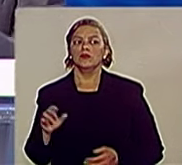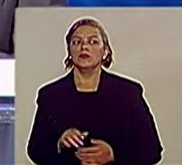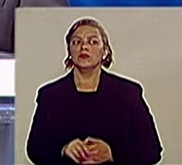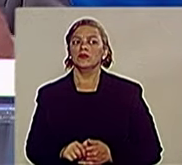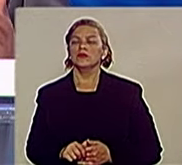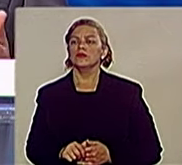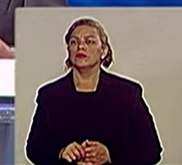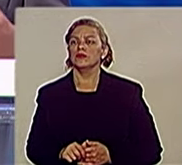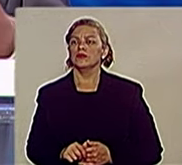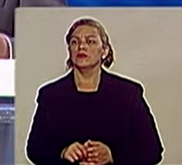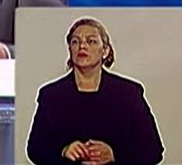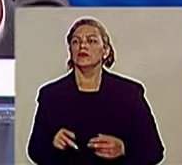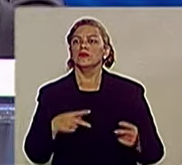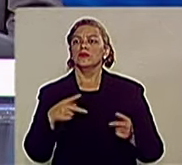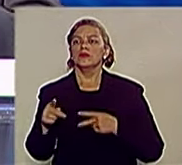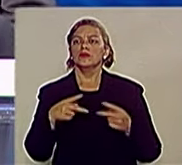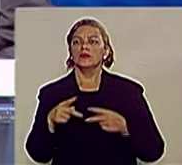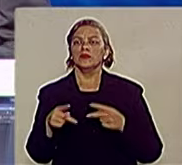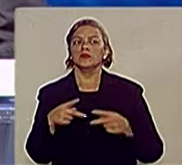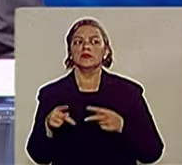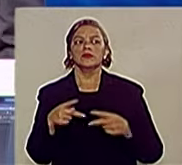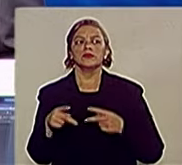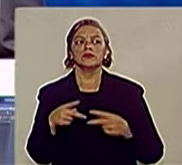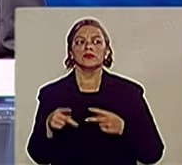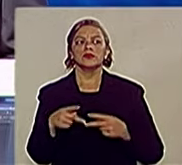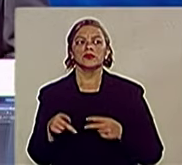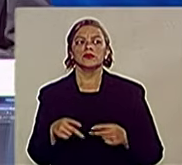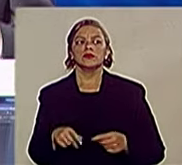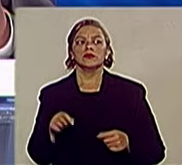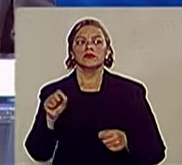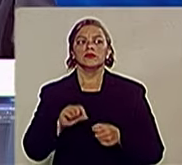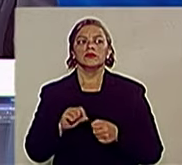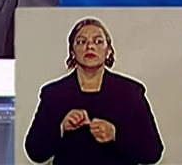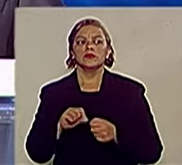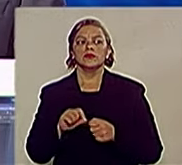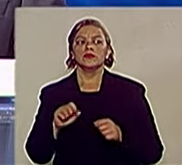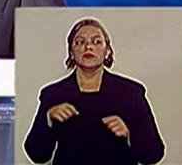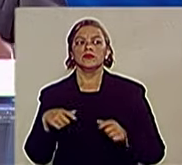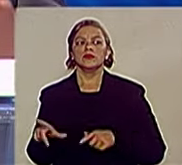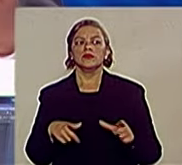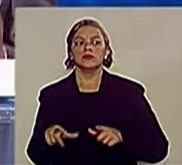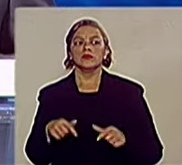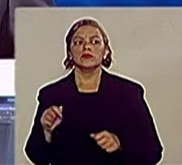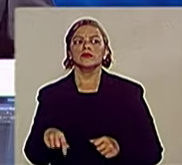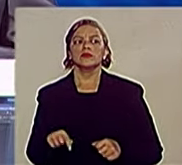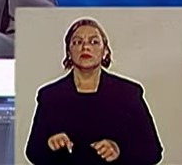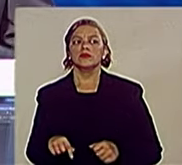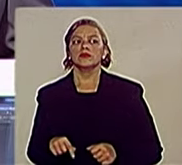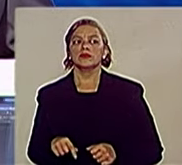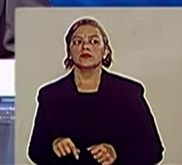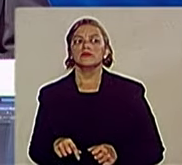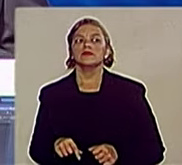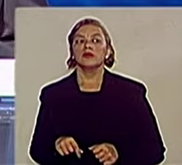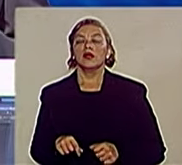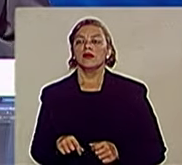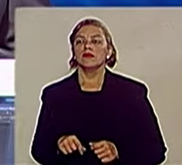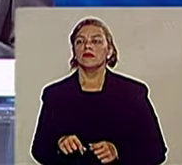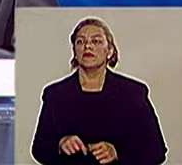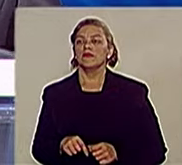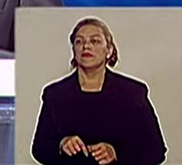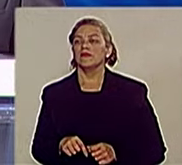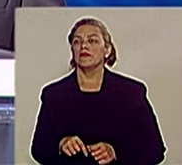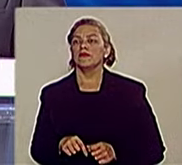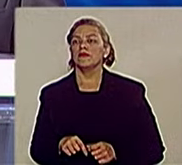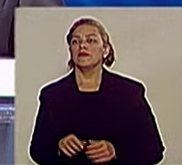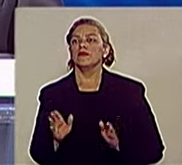E São José bancou o serviço na cidade de São José. Agora, veja, nós estamos salvando vidas. Nós temos hoje um